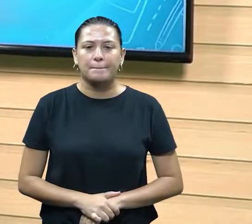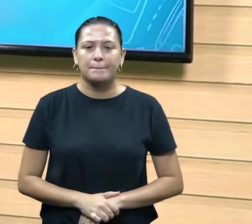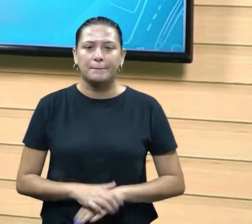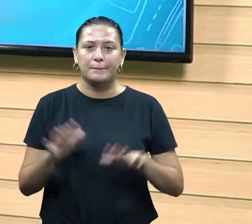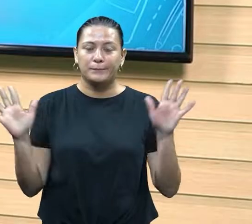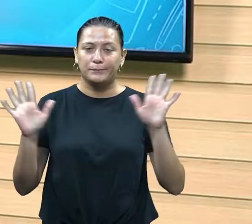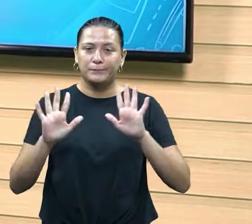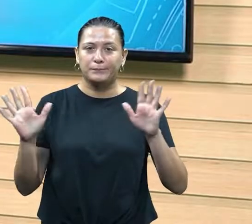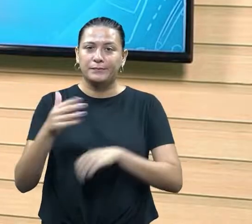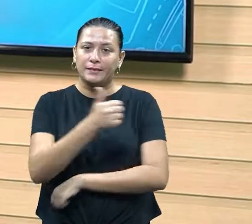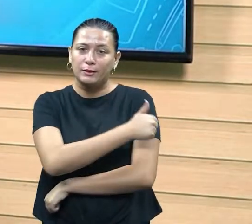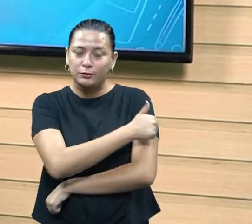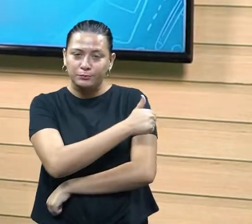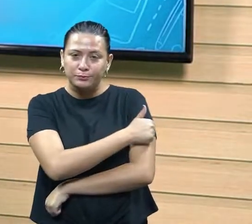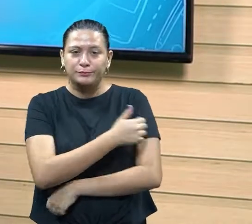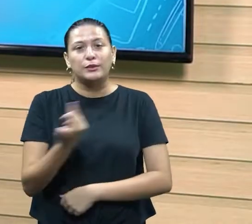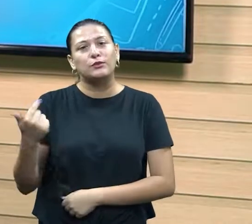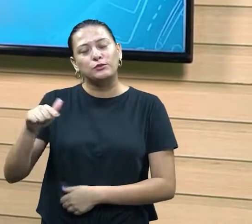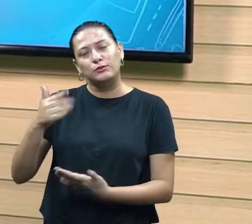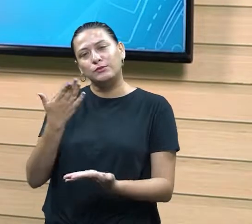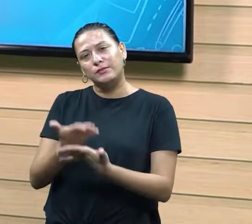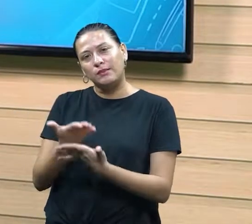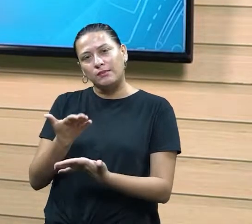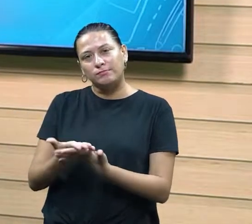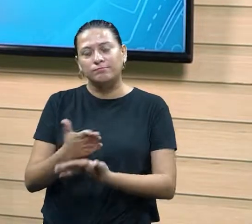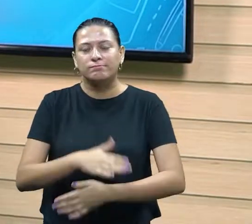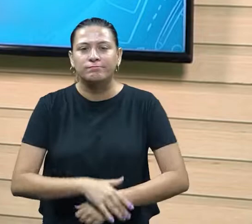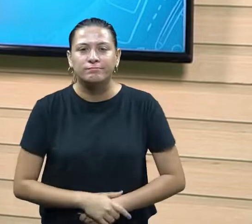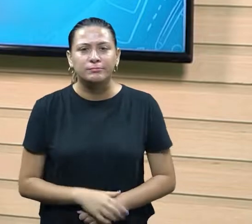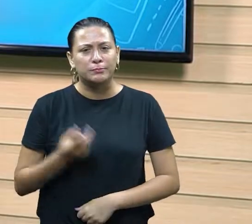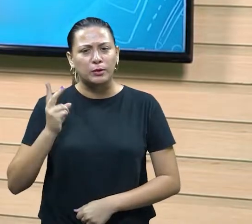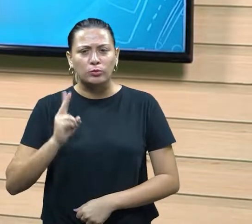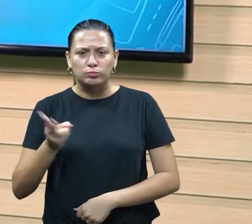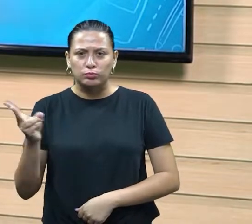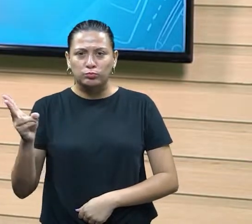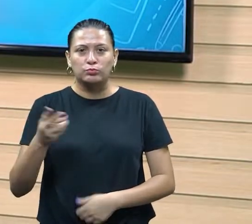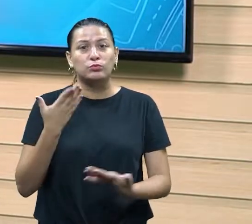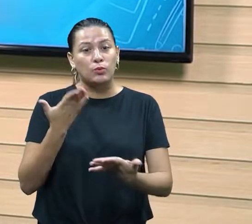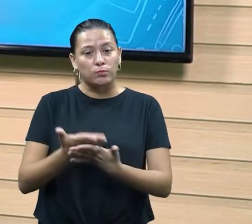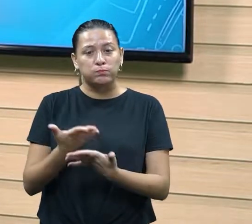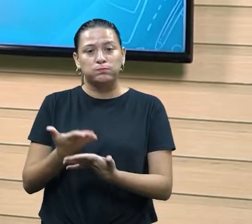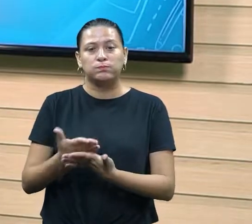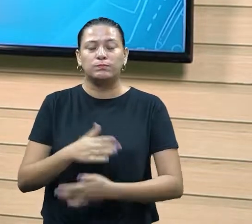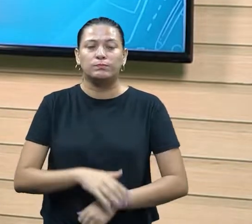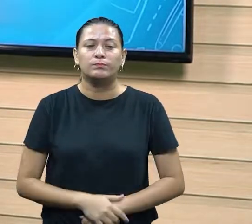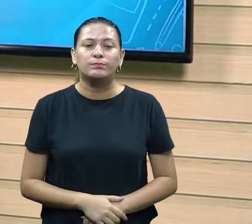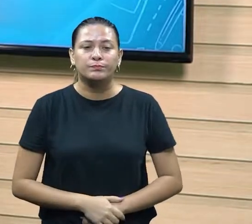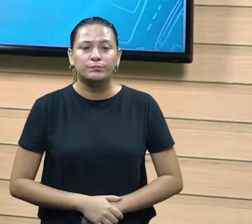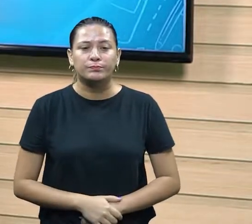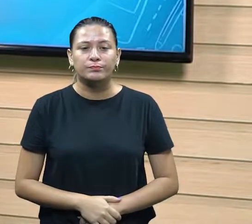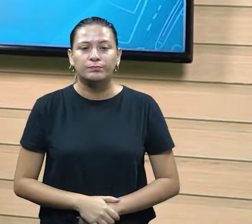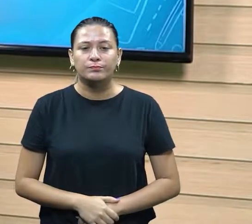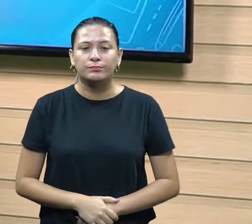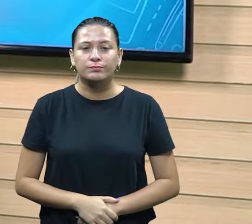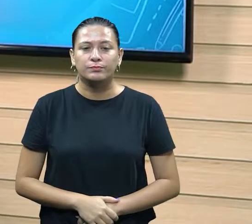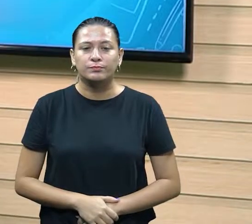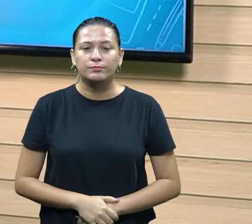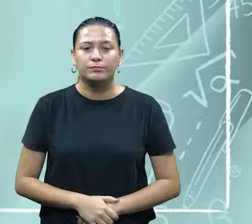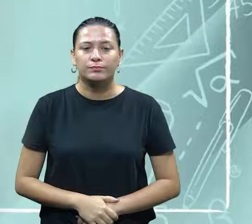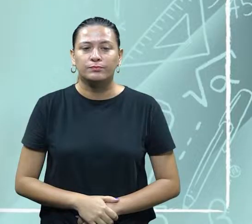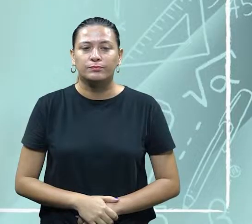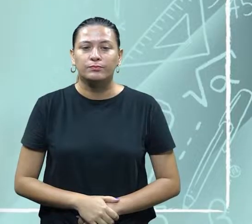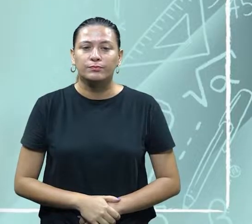Olá, alunos. Novamente, estamos aqui para dar continuidade à nossa aula, para dar continuidade ao nosso